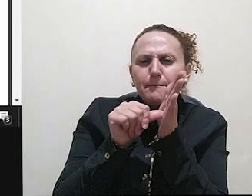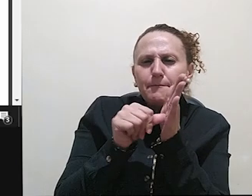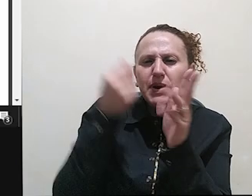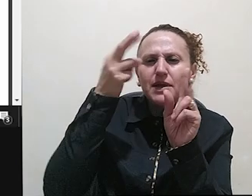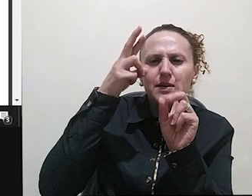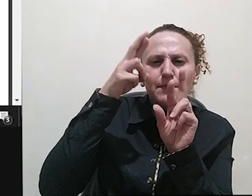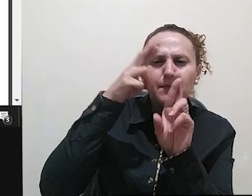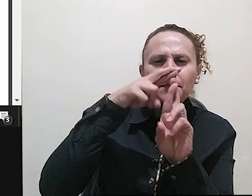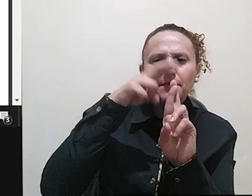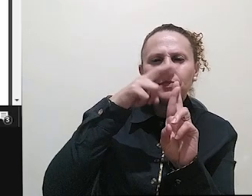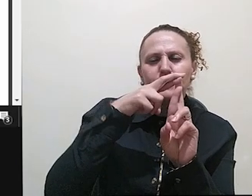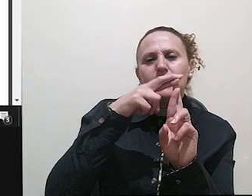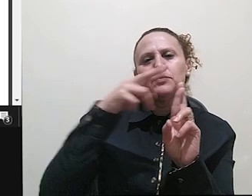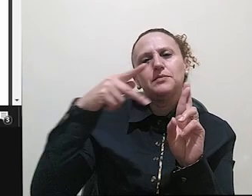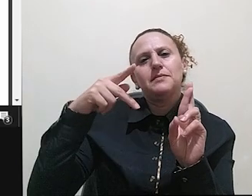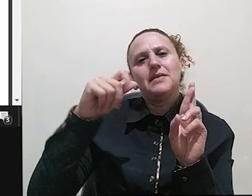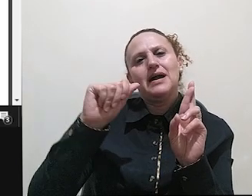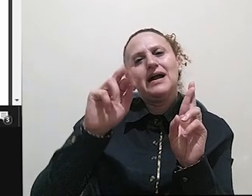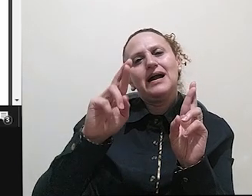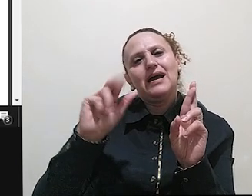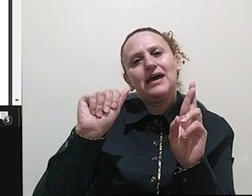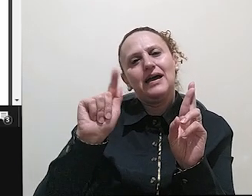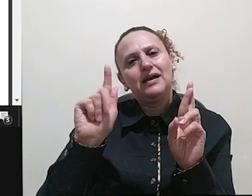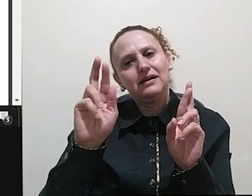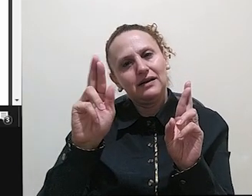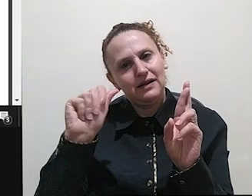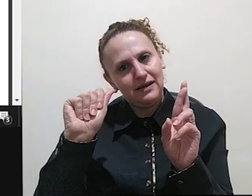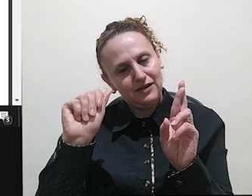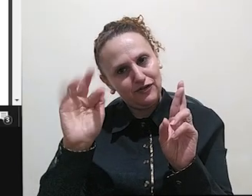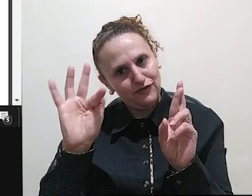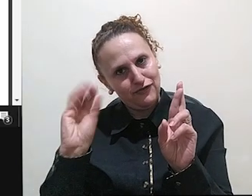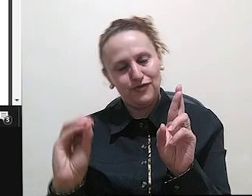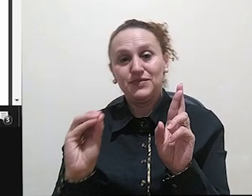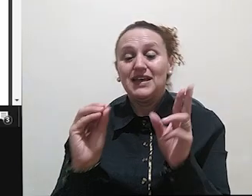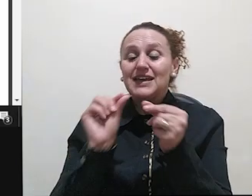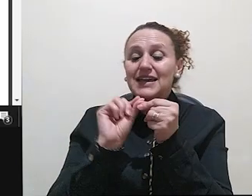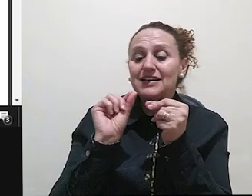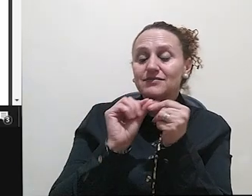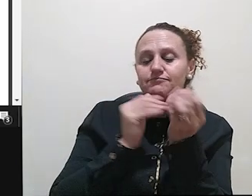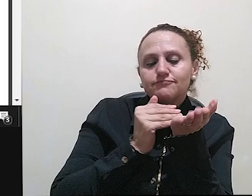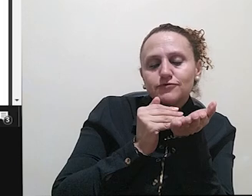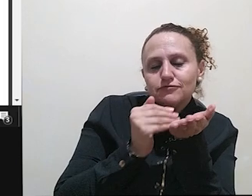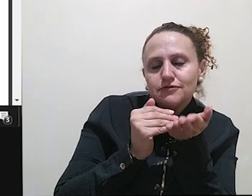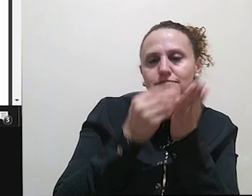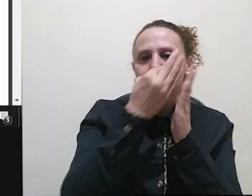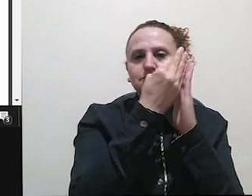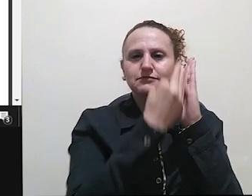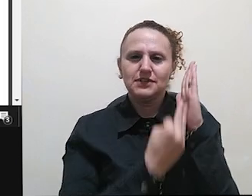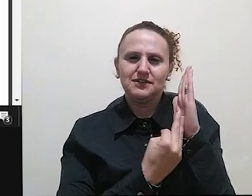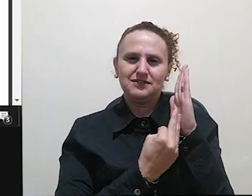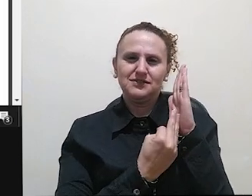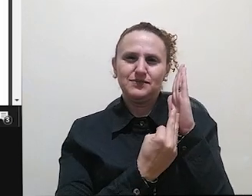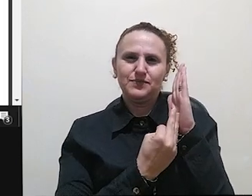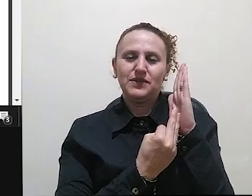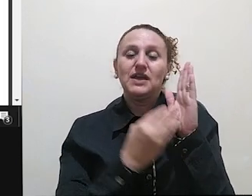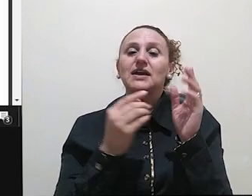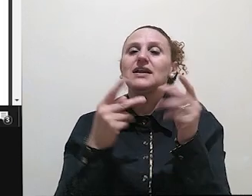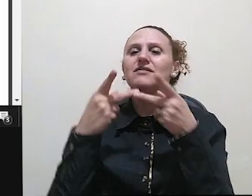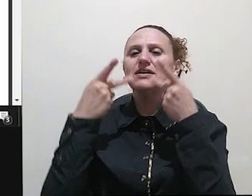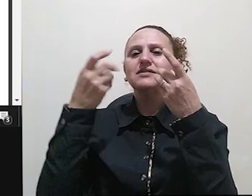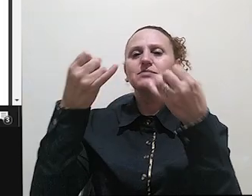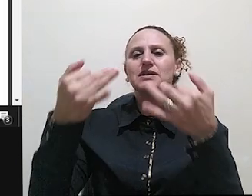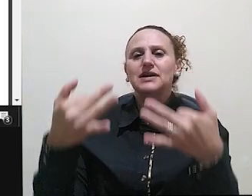introdução do texto, ok? Ele vai falar um pouco sobre o que ele